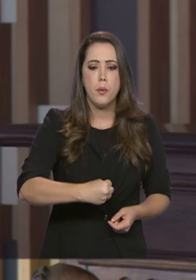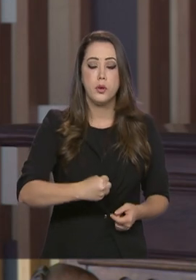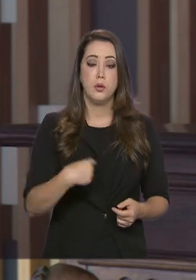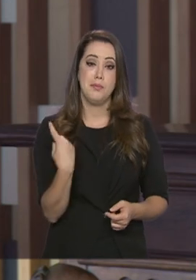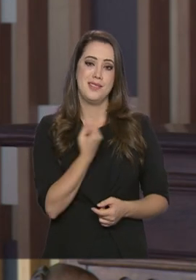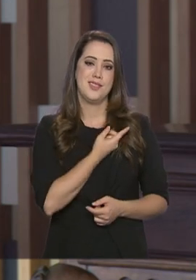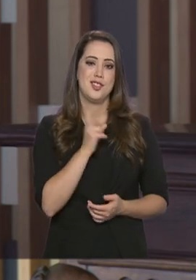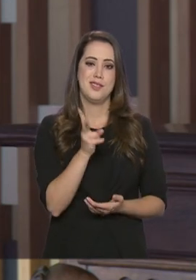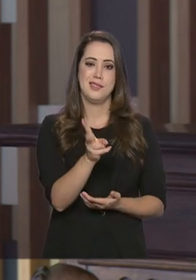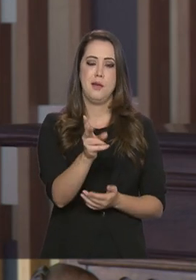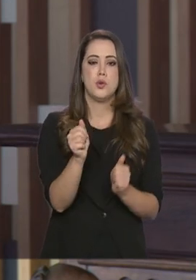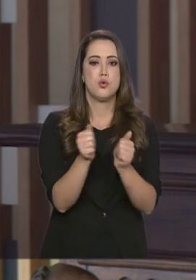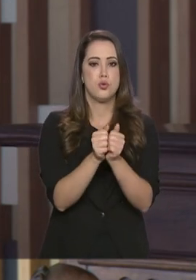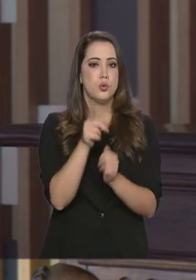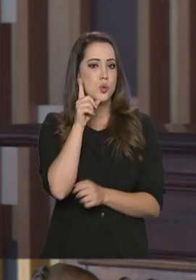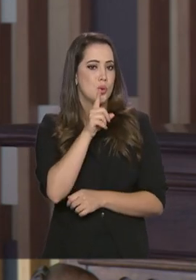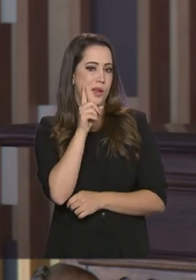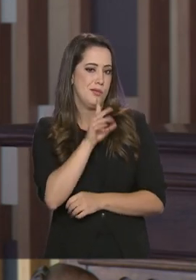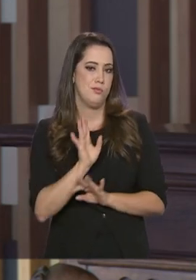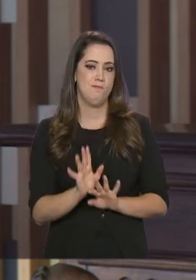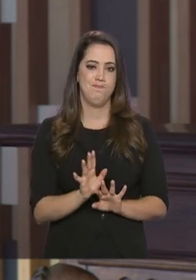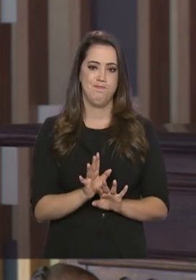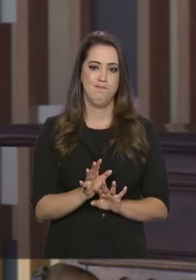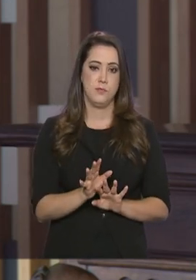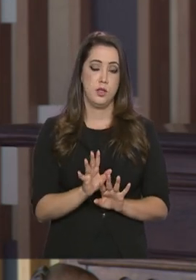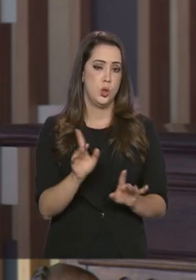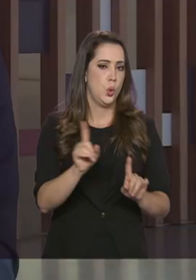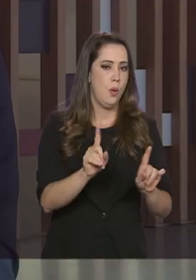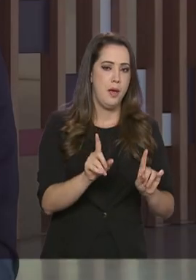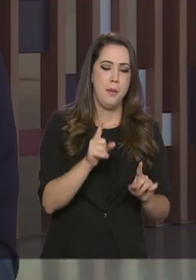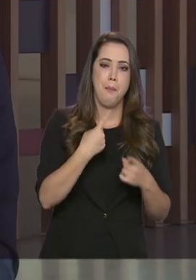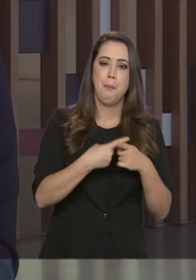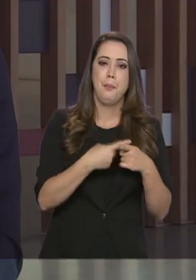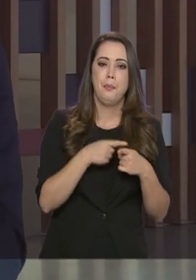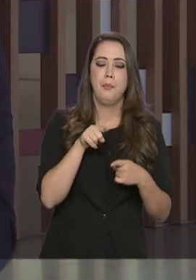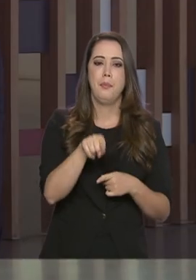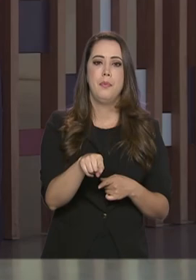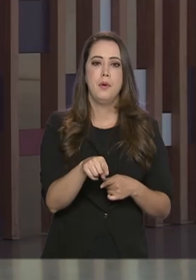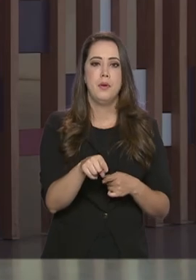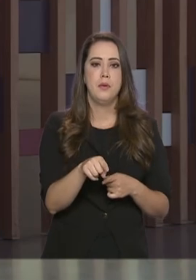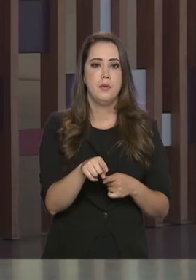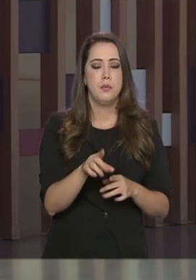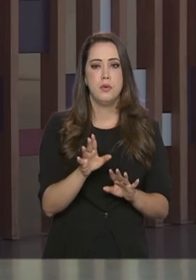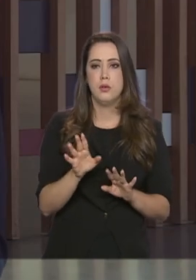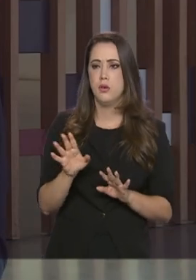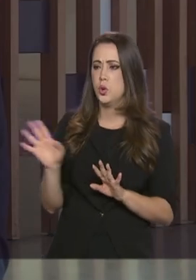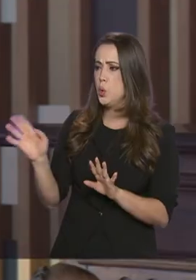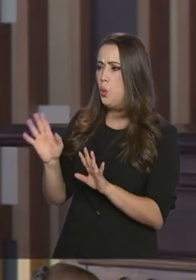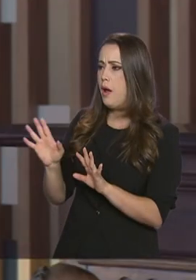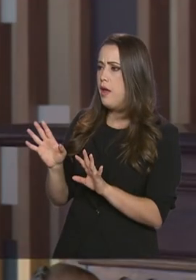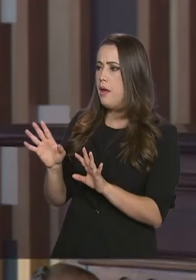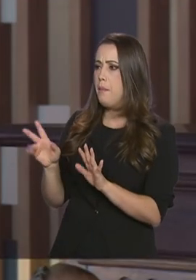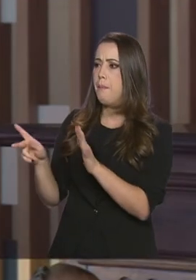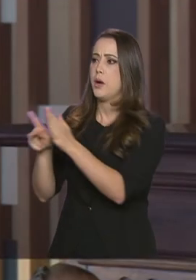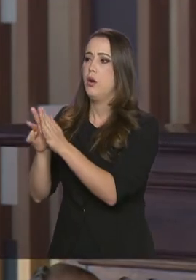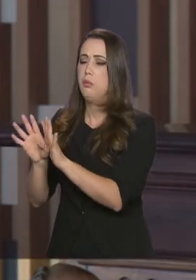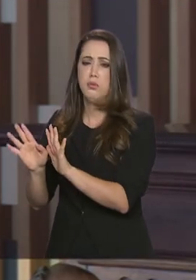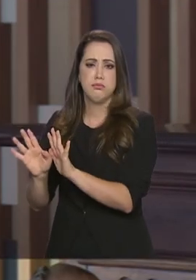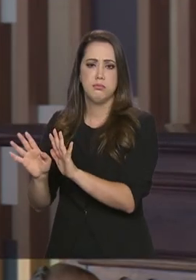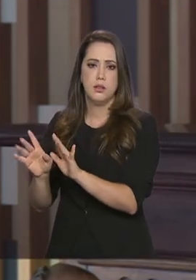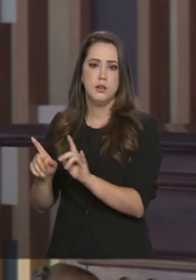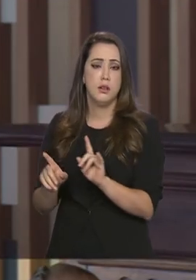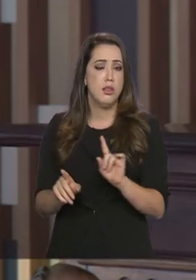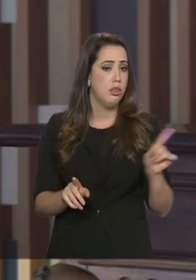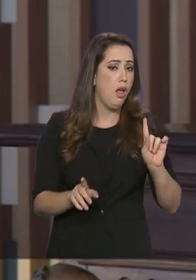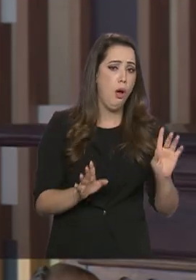os Estados Unidos. Não porque... Não porque... É uma coisa tão mágica. Mas é porque nós temos a mesma convicção